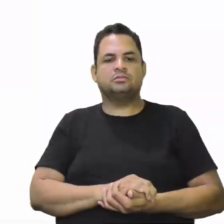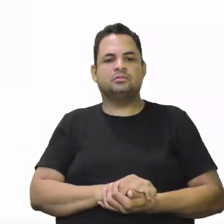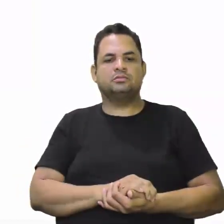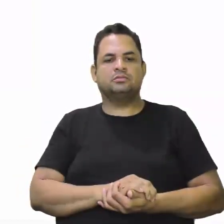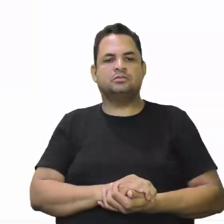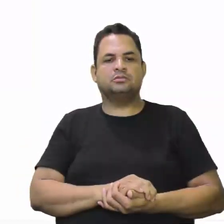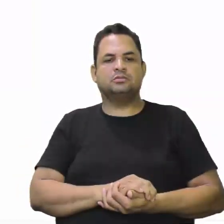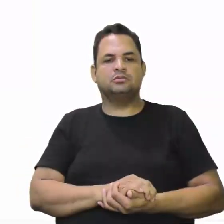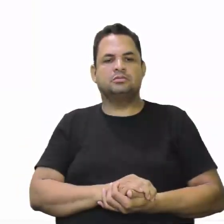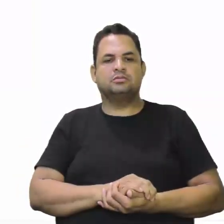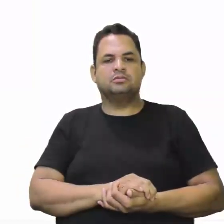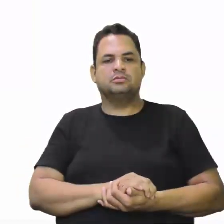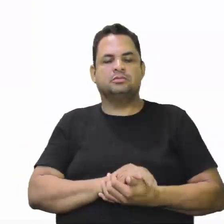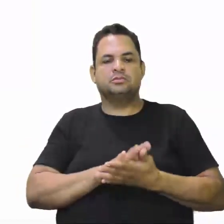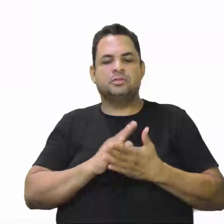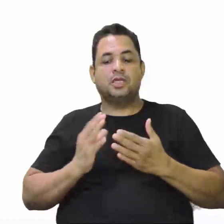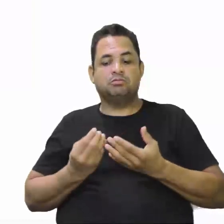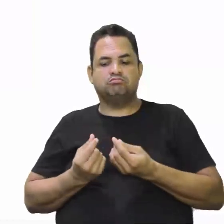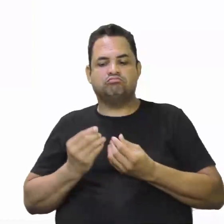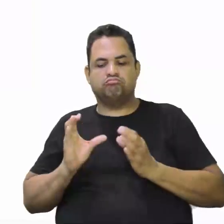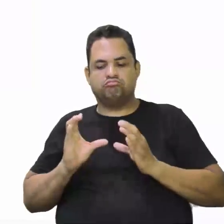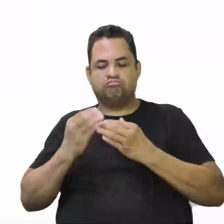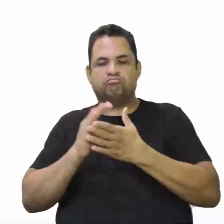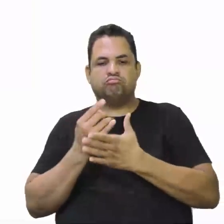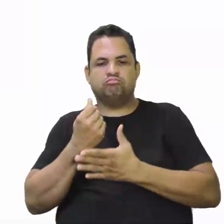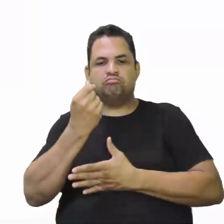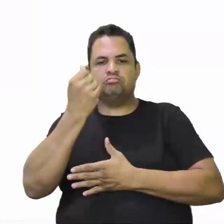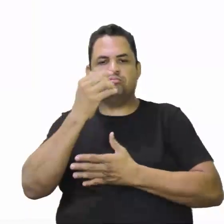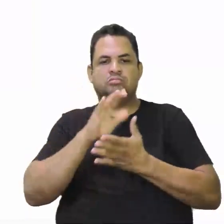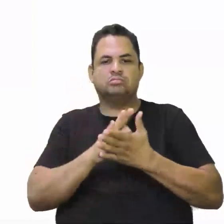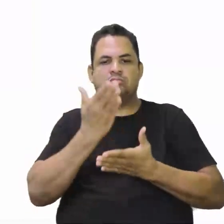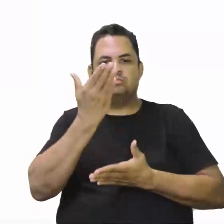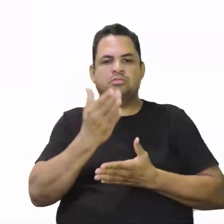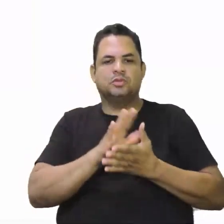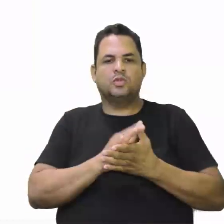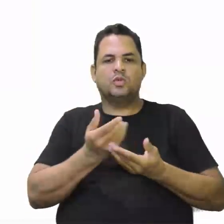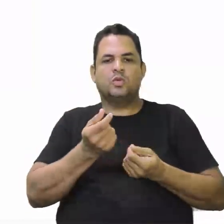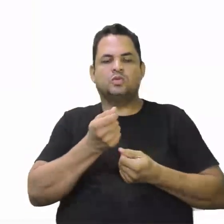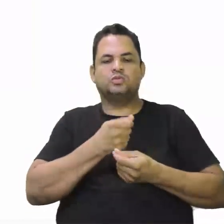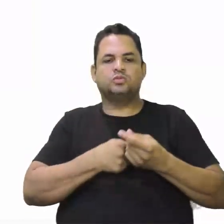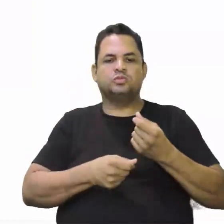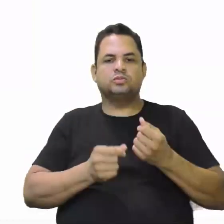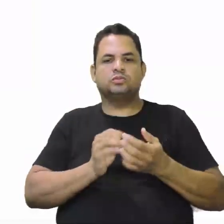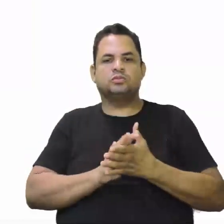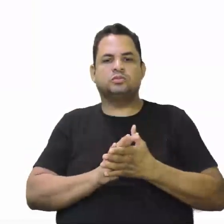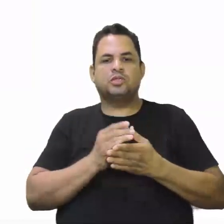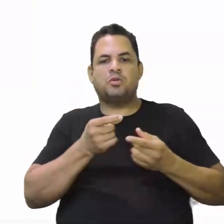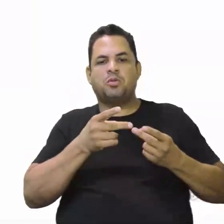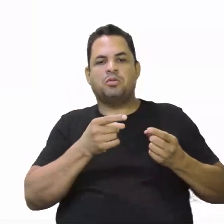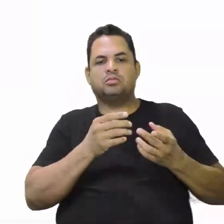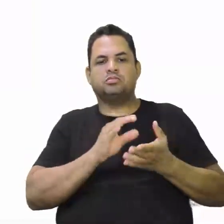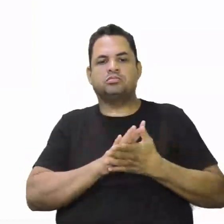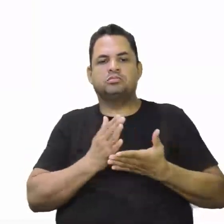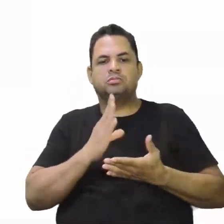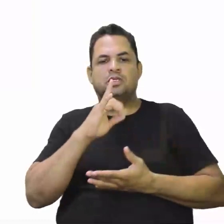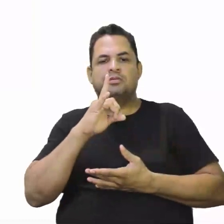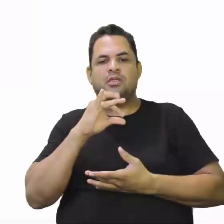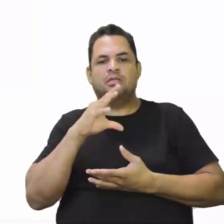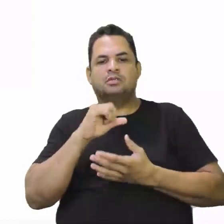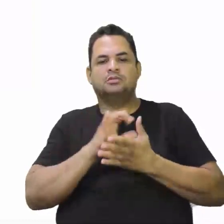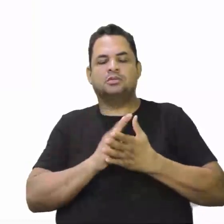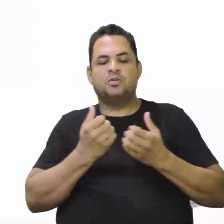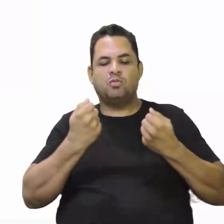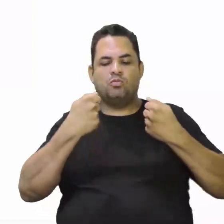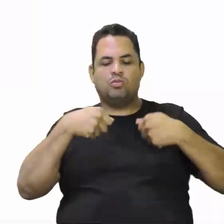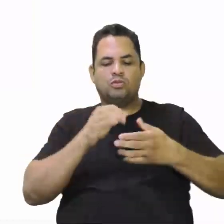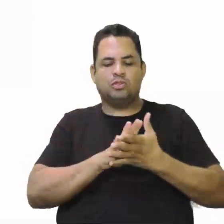Elite colonial, grande propriedade dos comerciantes integrantes dos cabildos. Os cabildos que eram as câmaras do poder local.